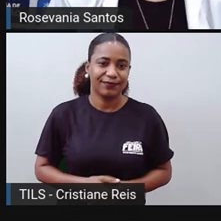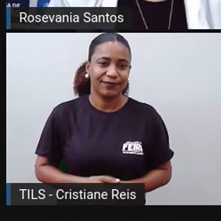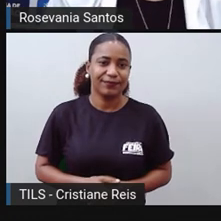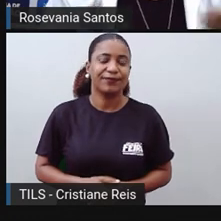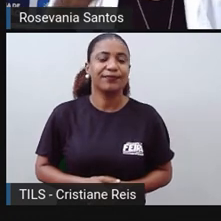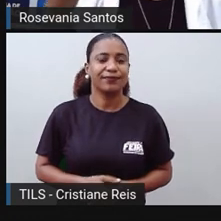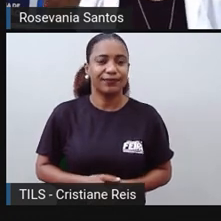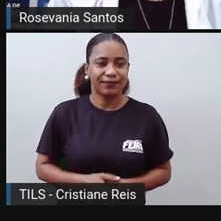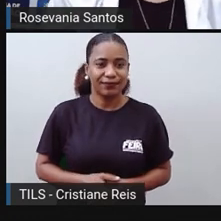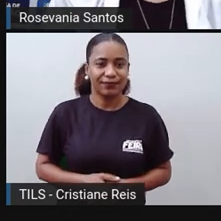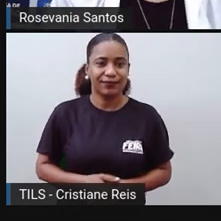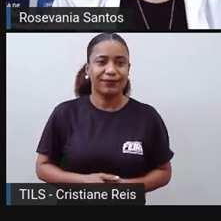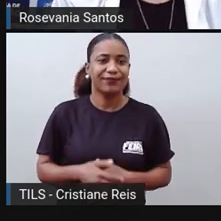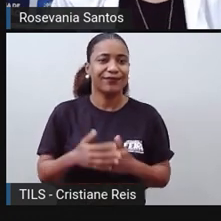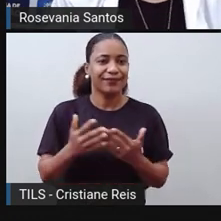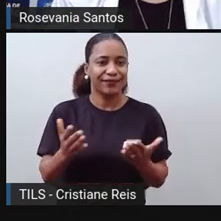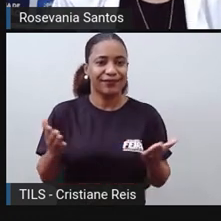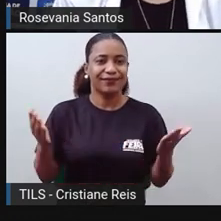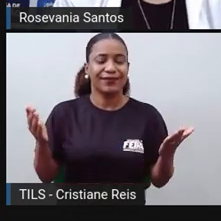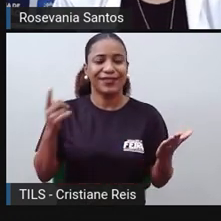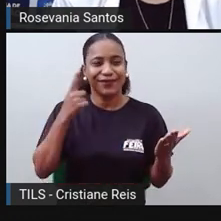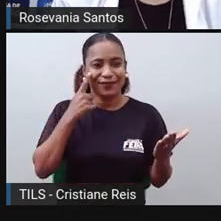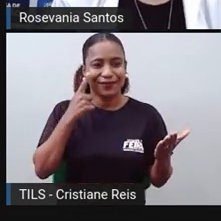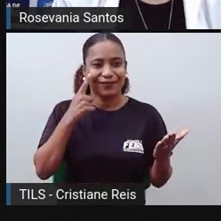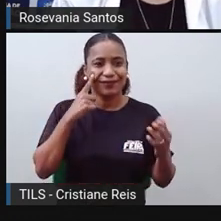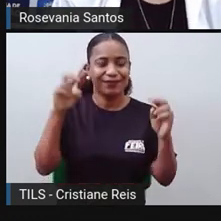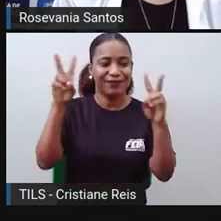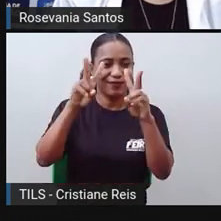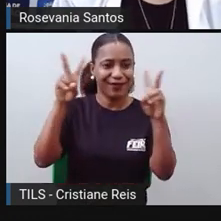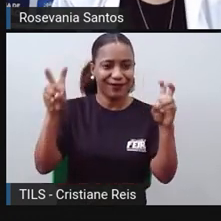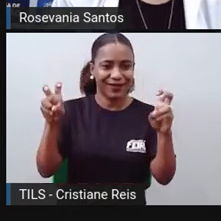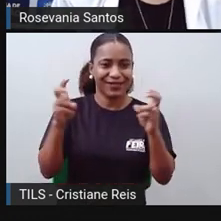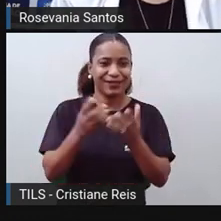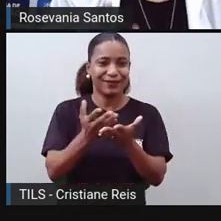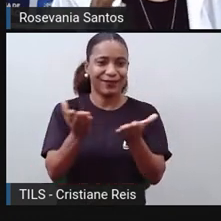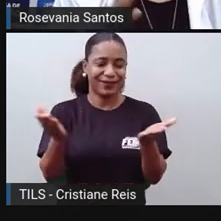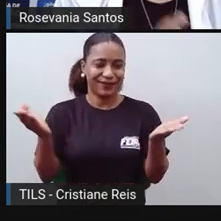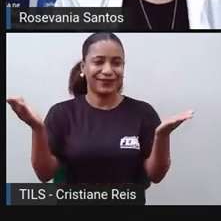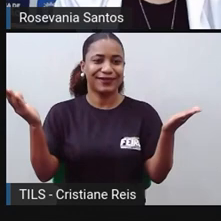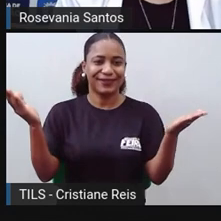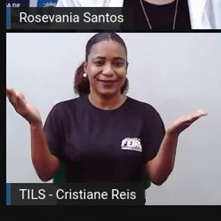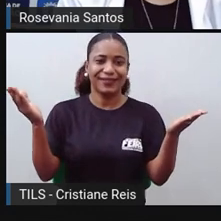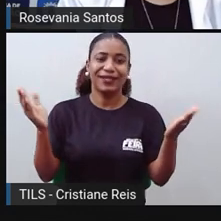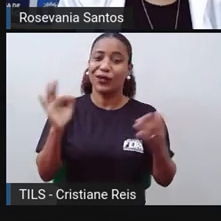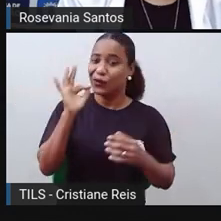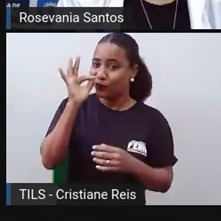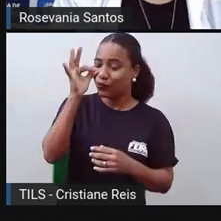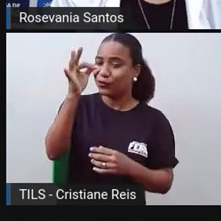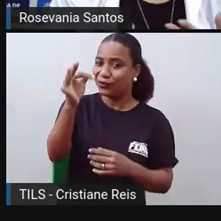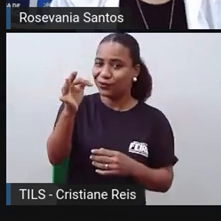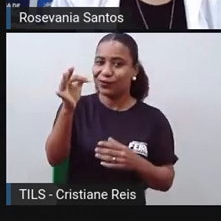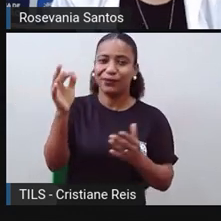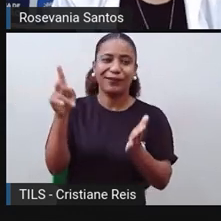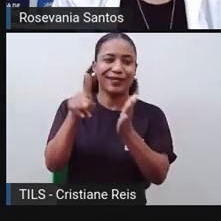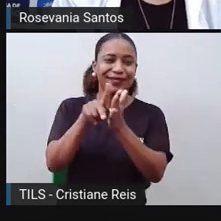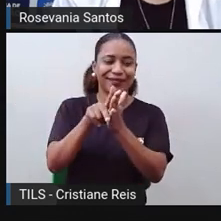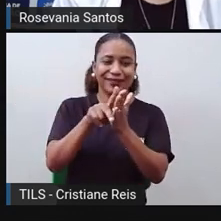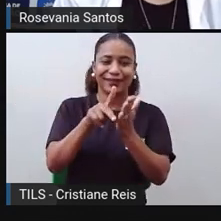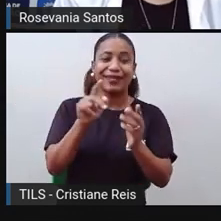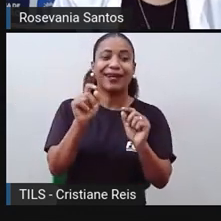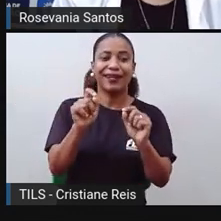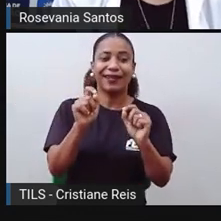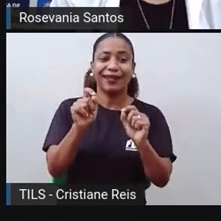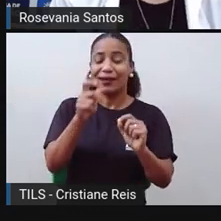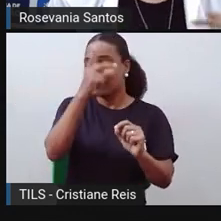Então, eu deixo aqui para vocês uma frase, de encerramento, o futuro pertence àqueles que acreditam na beleza